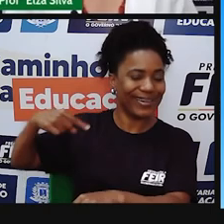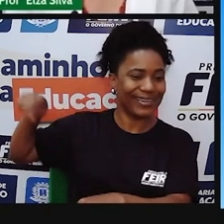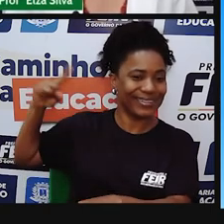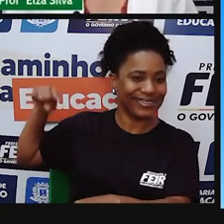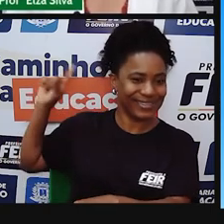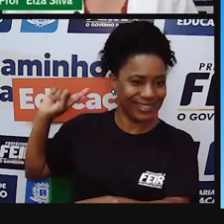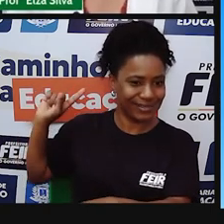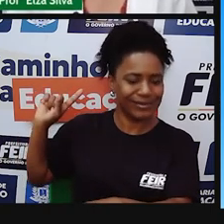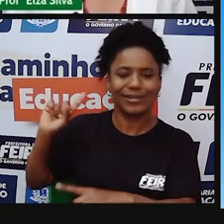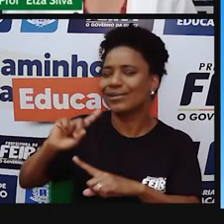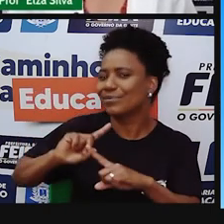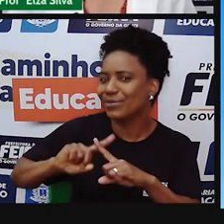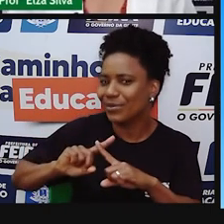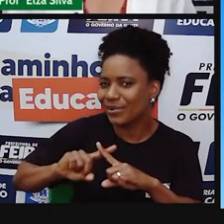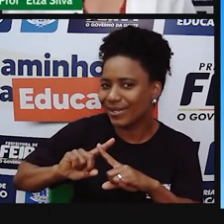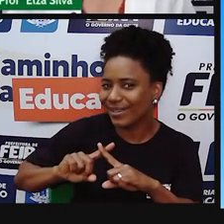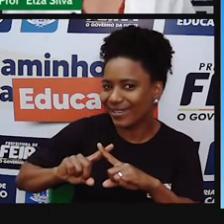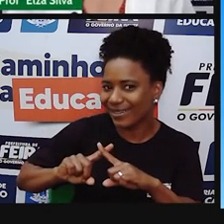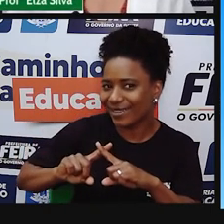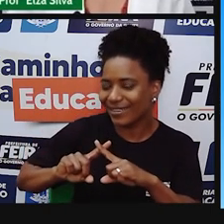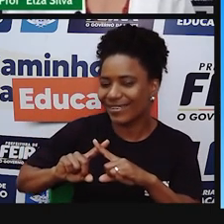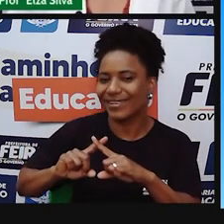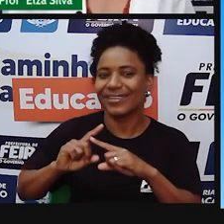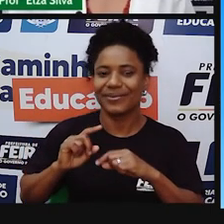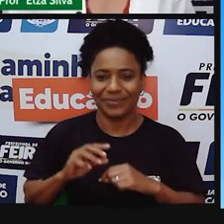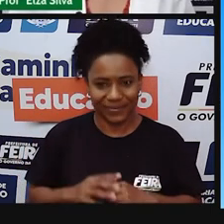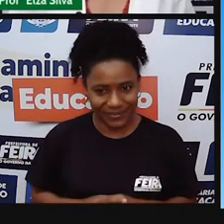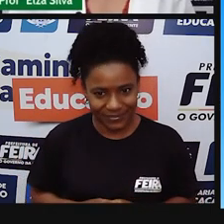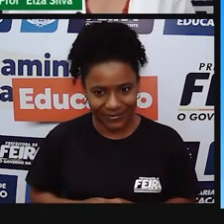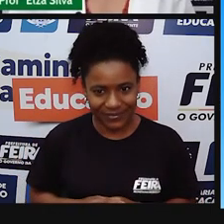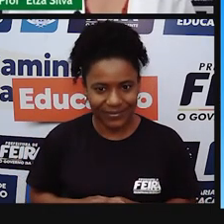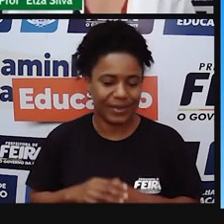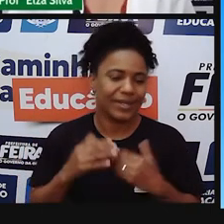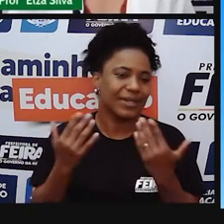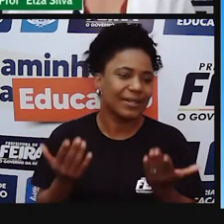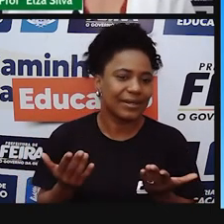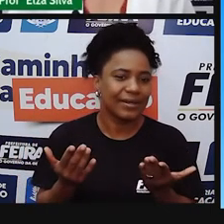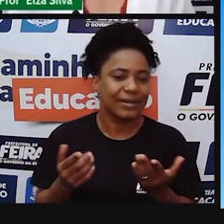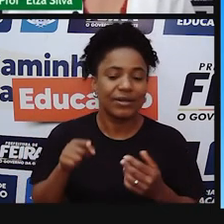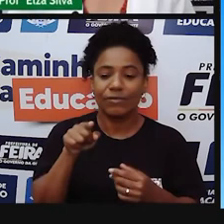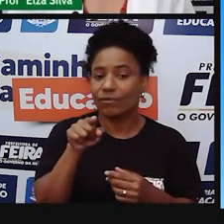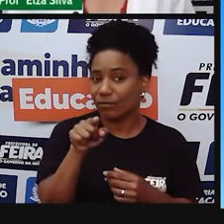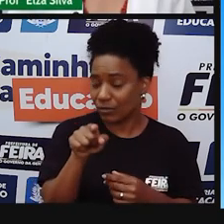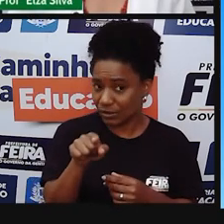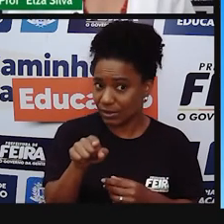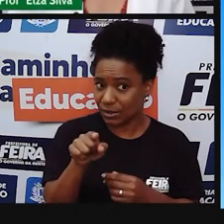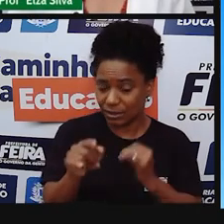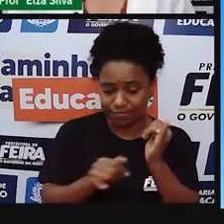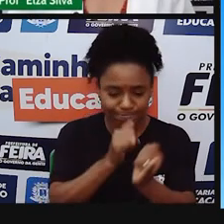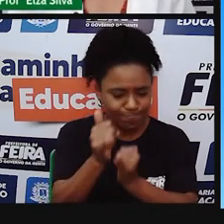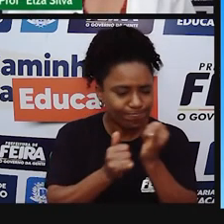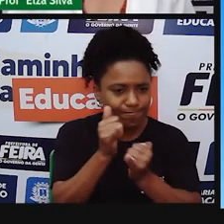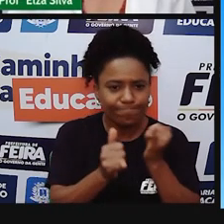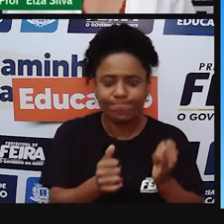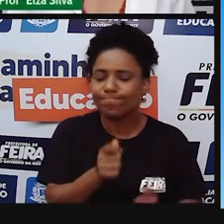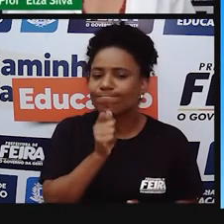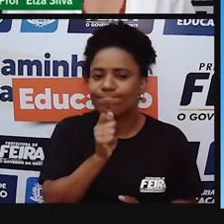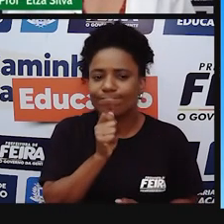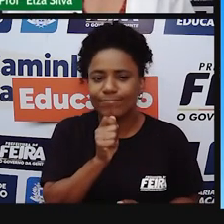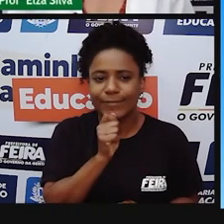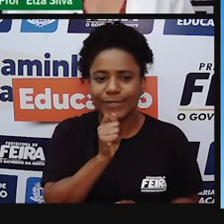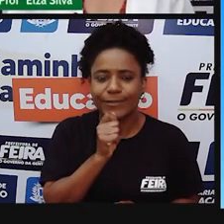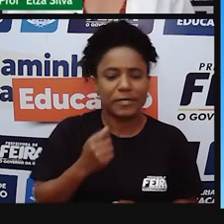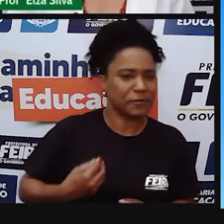How different would your life be without technology? Como seria a sua vida sem a